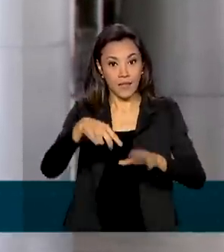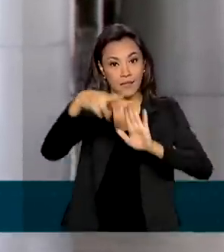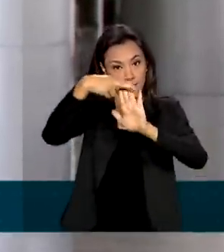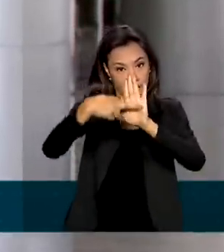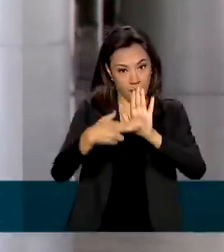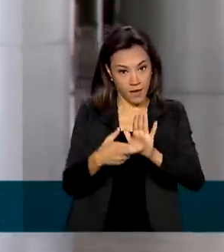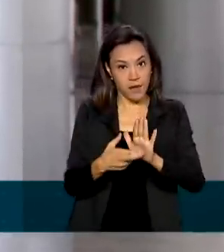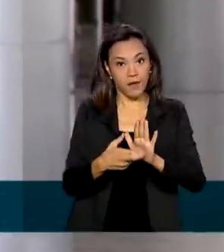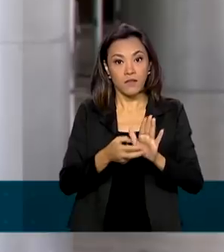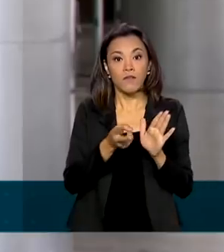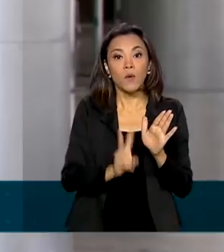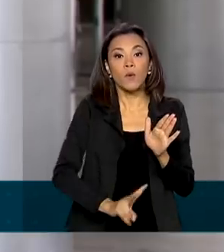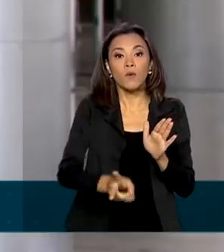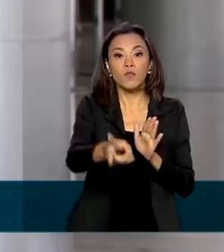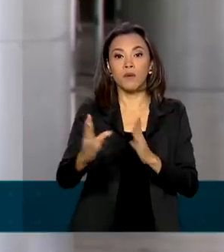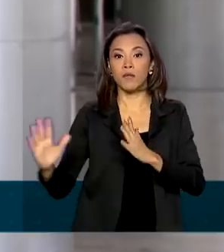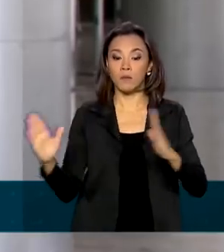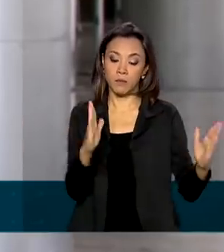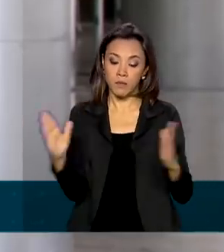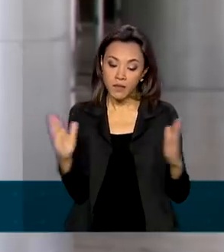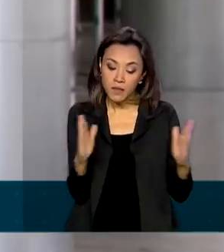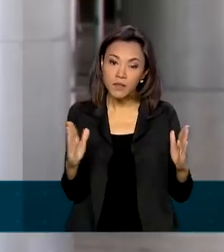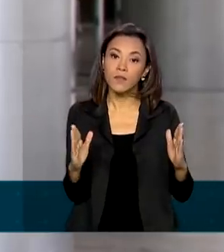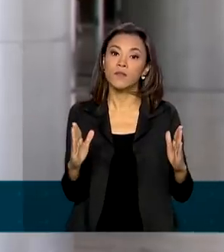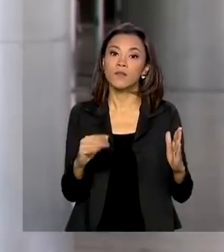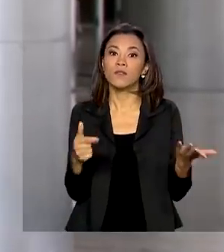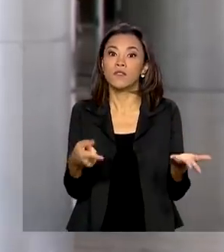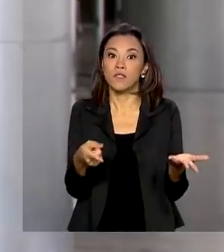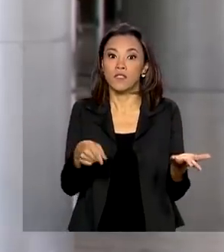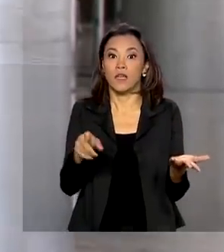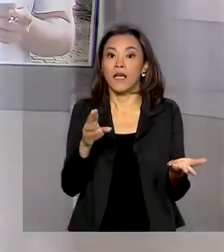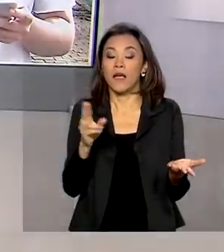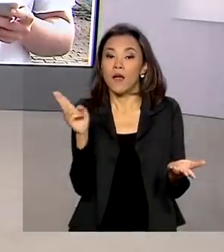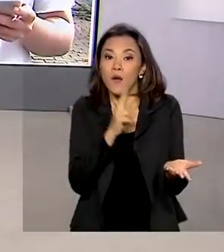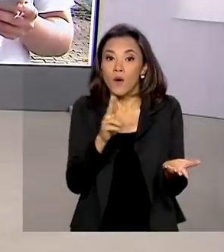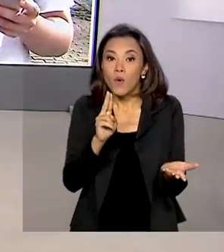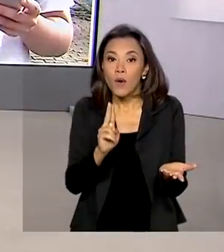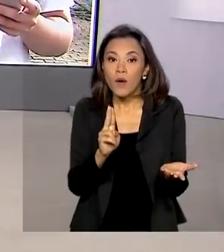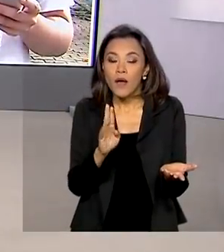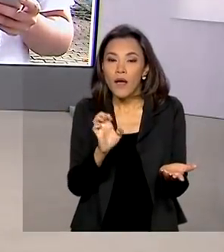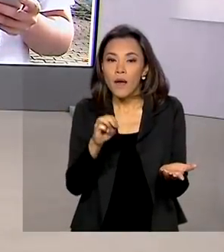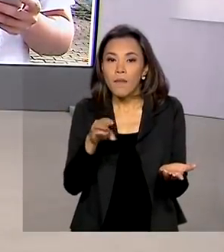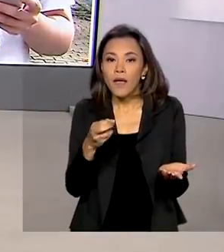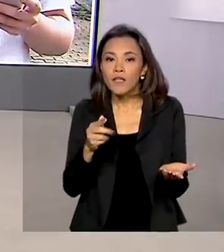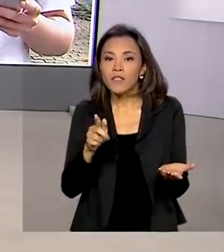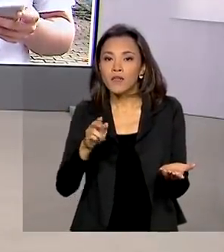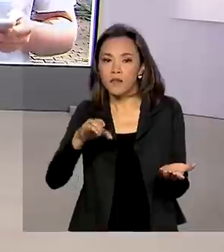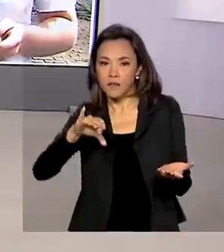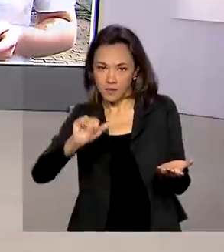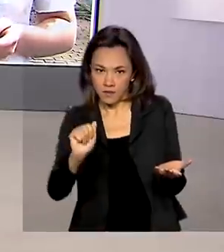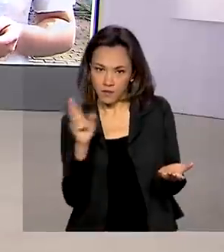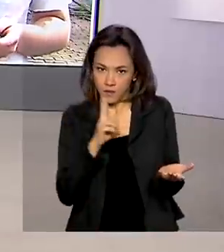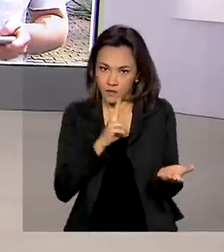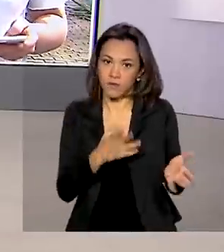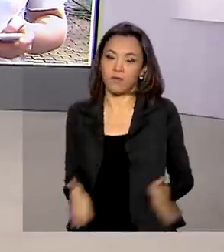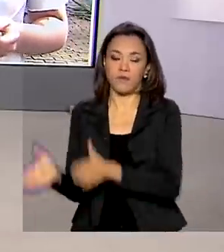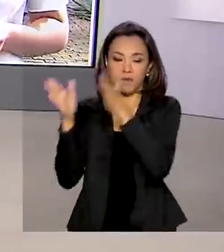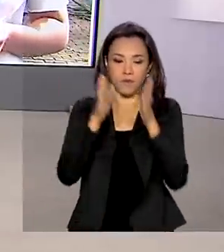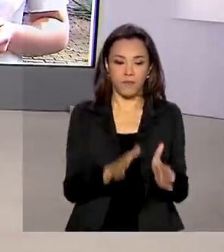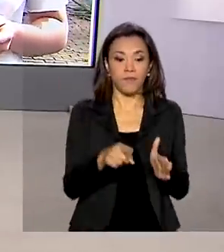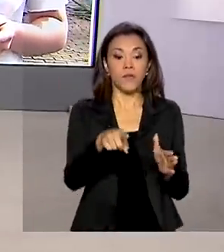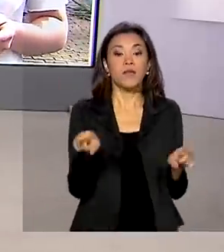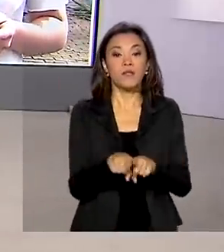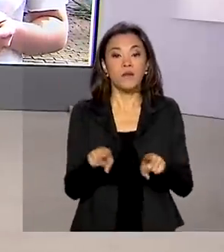estado de emergência em saúde pública. Renata. Obrigada, Dani, pelas suas informações. E olha, no esforço para reunir as